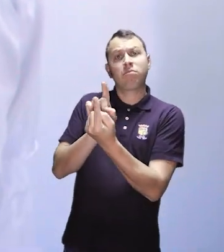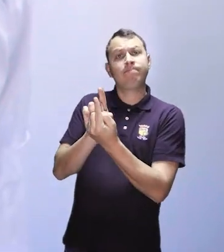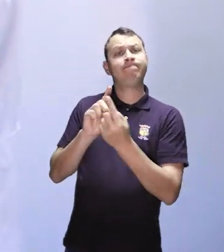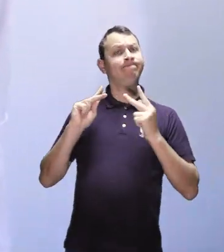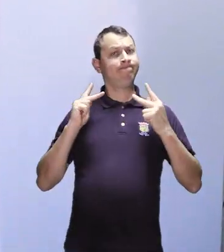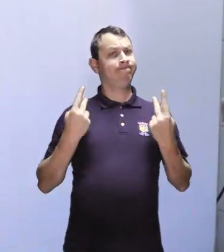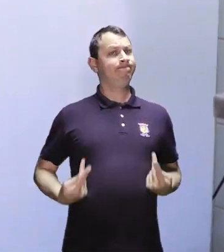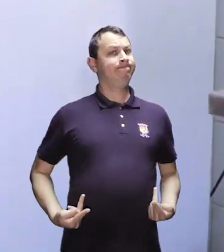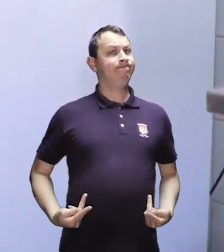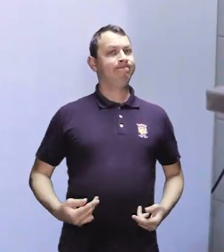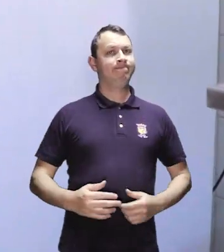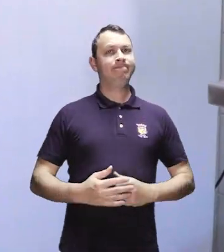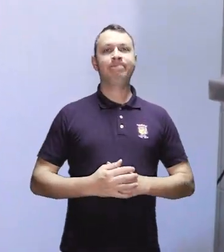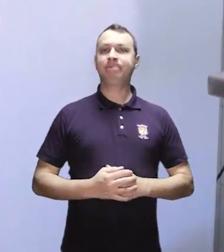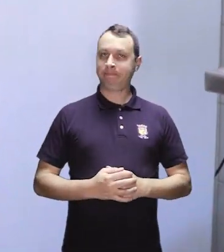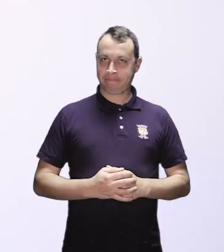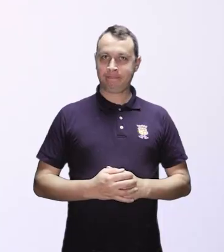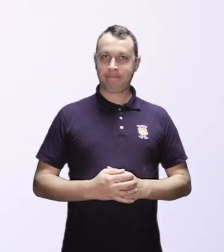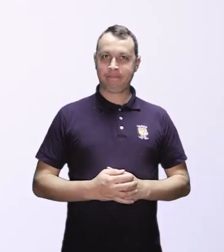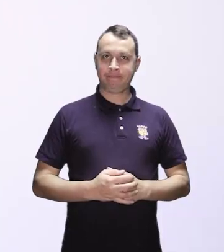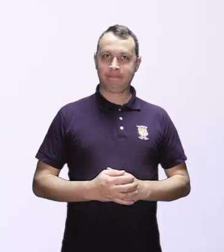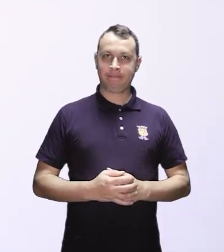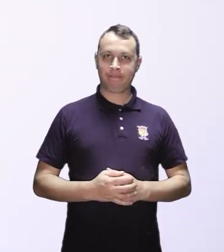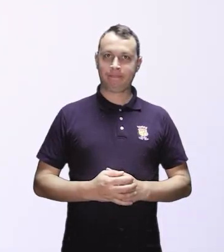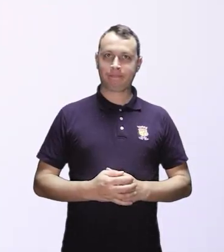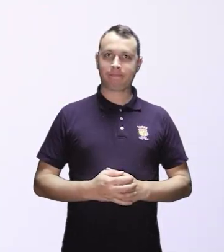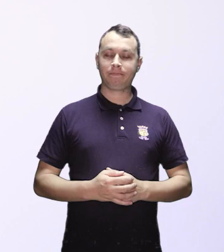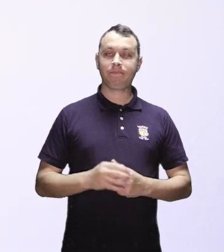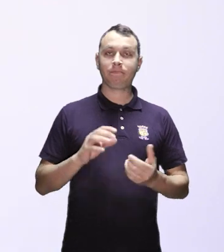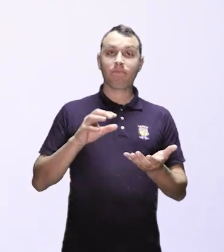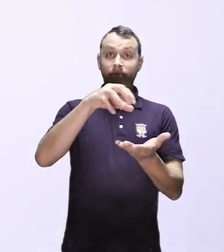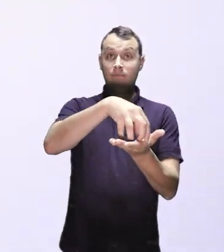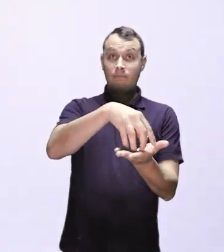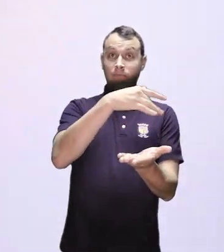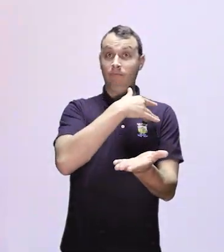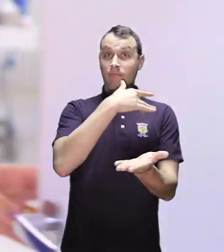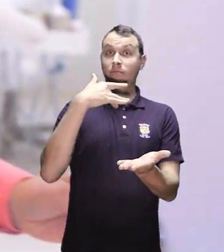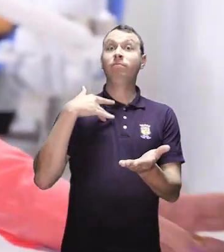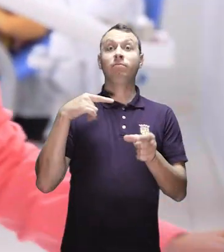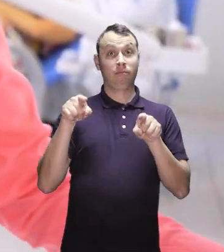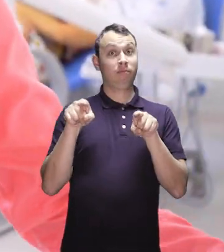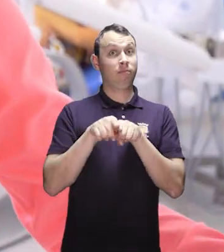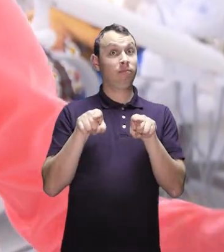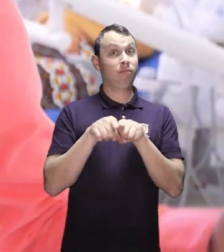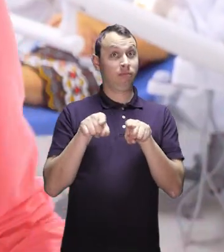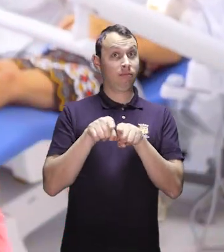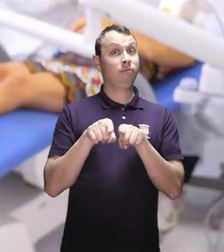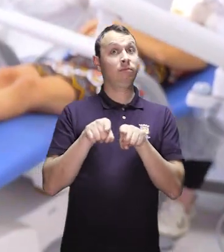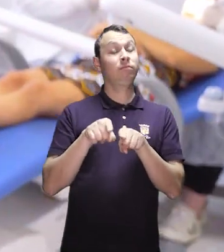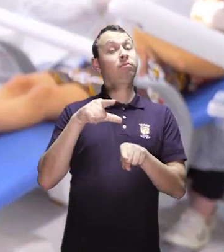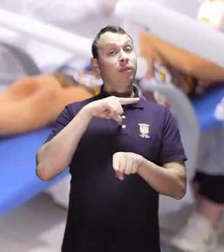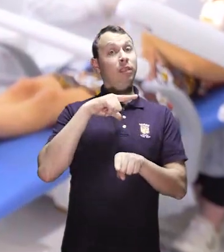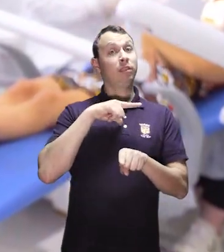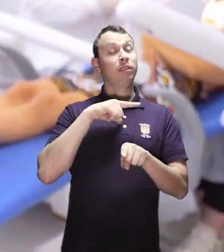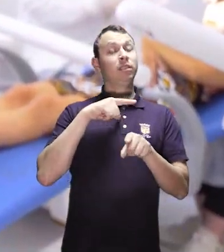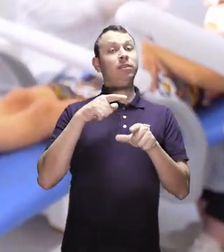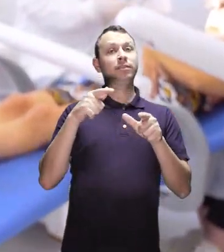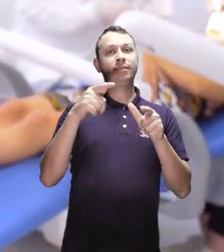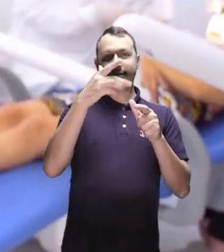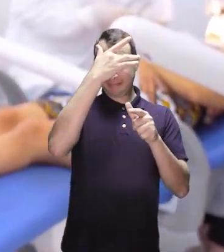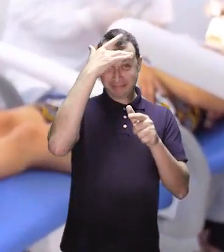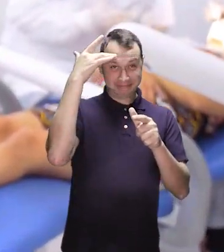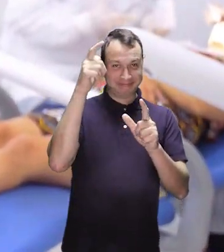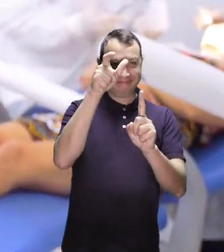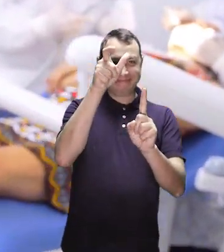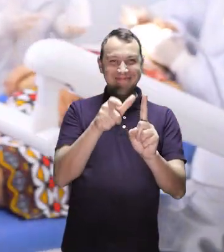ofertar um atendimento humanizado. E é nas unidades de saúde também que estão aqueles que